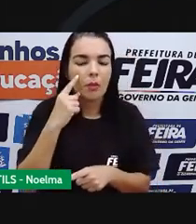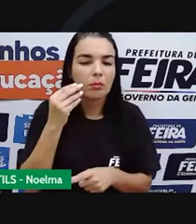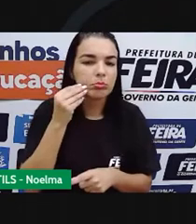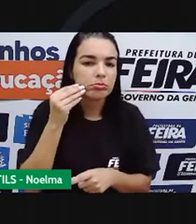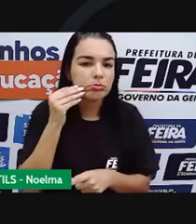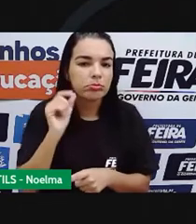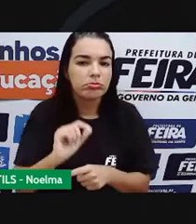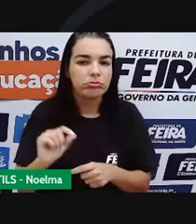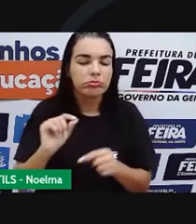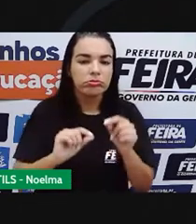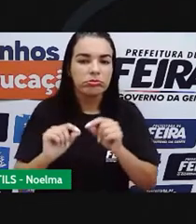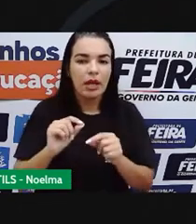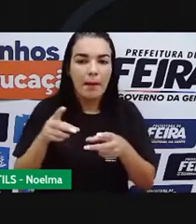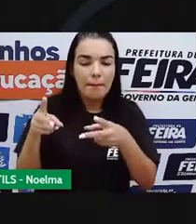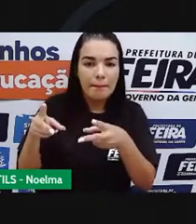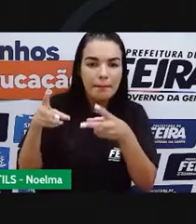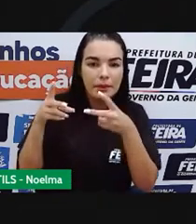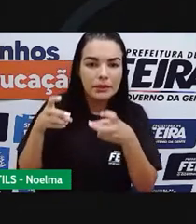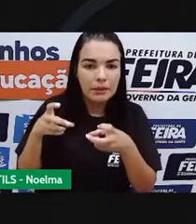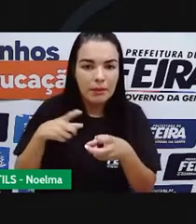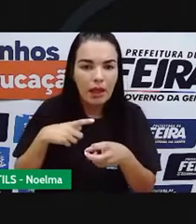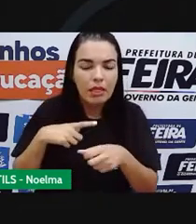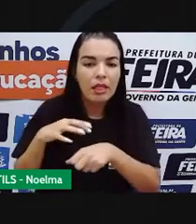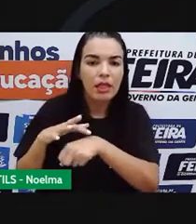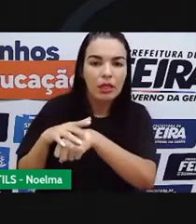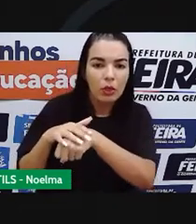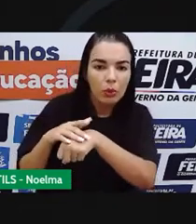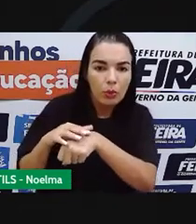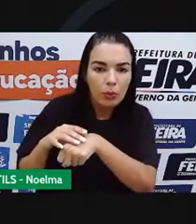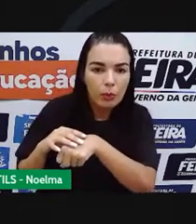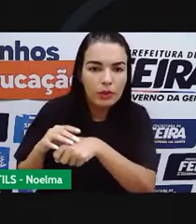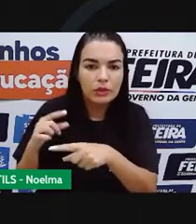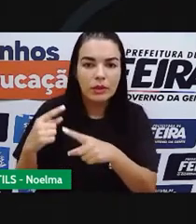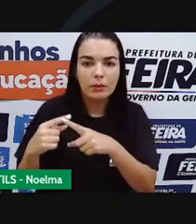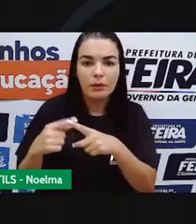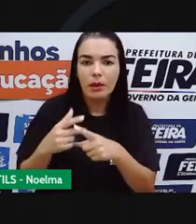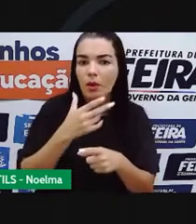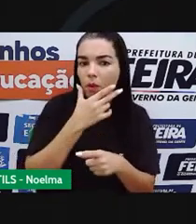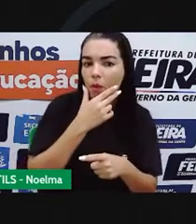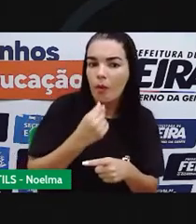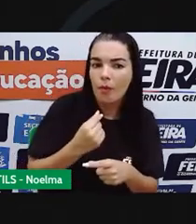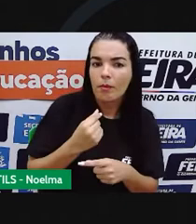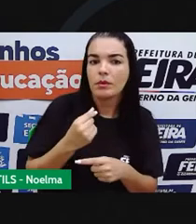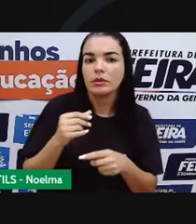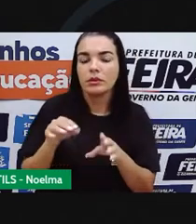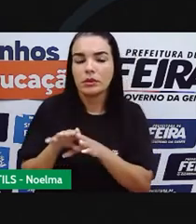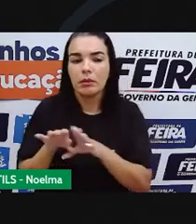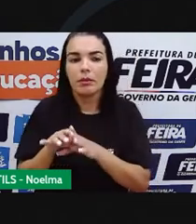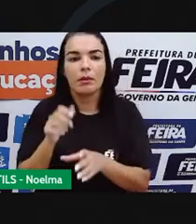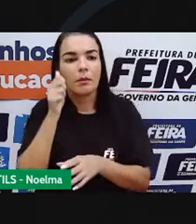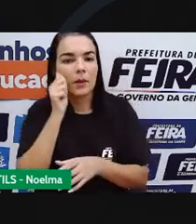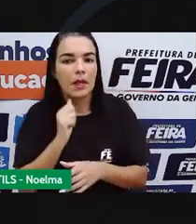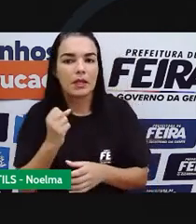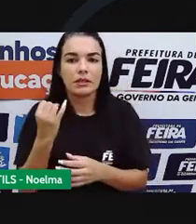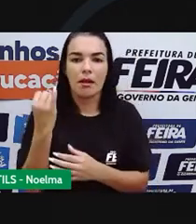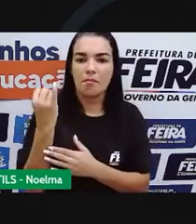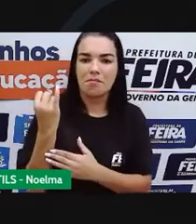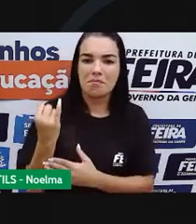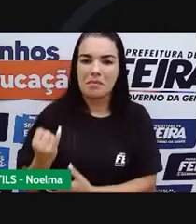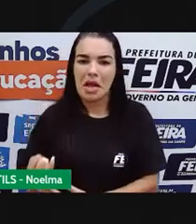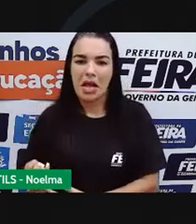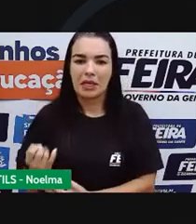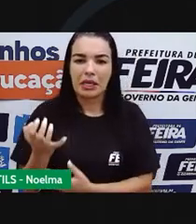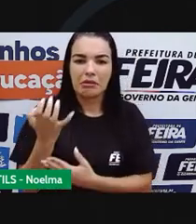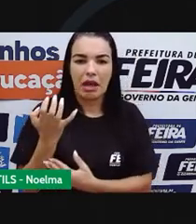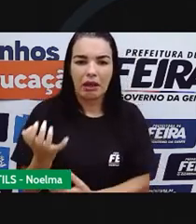Então, se perceberem como doentes, para os homens é mais difícil. Eu tomei muito celestame, que era um celestame